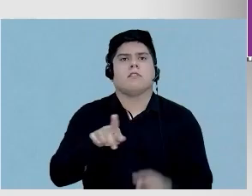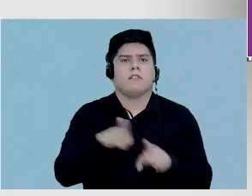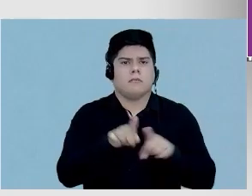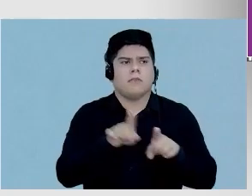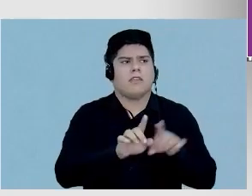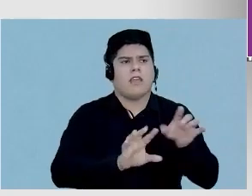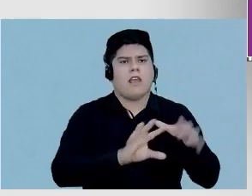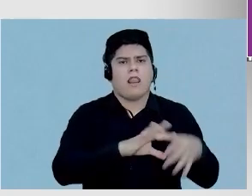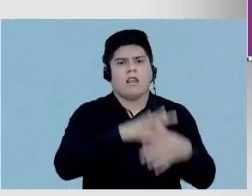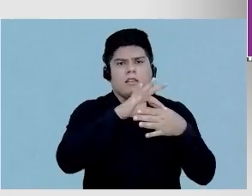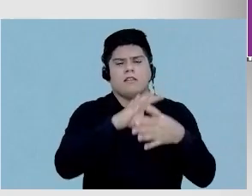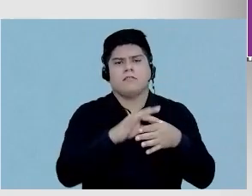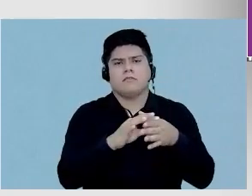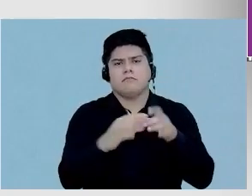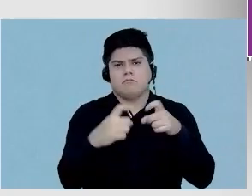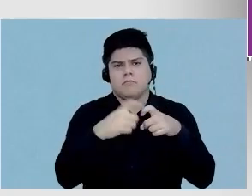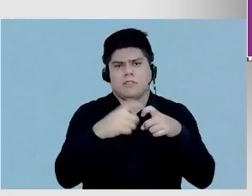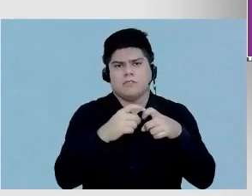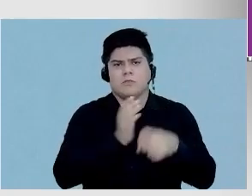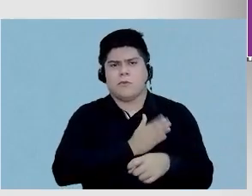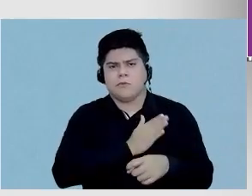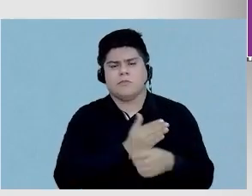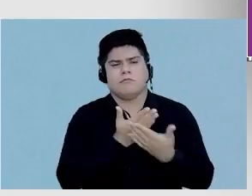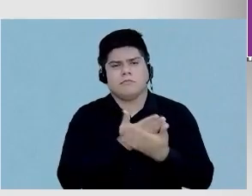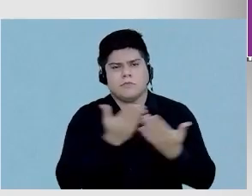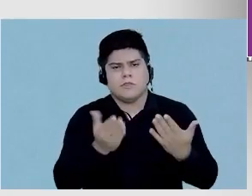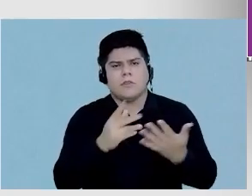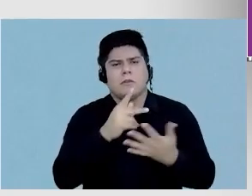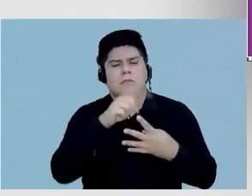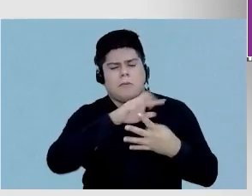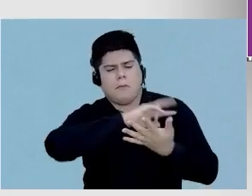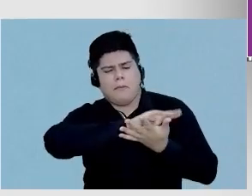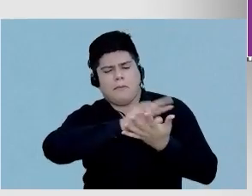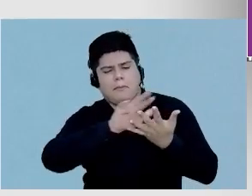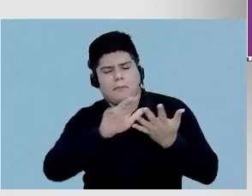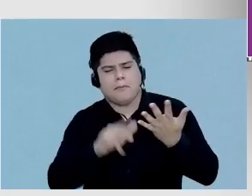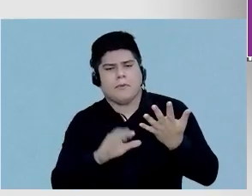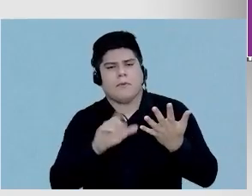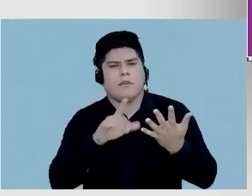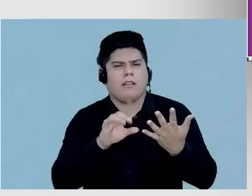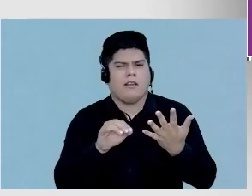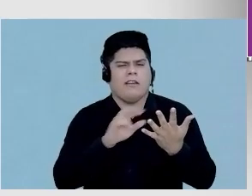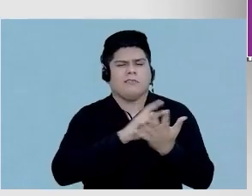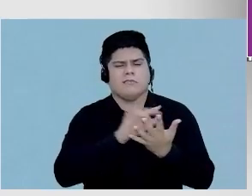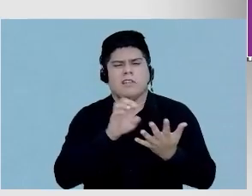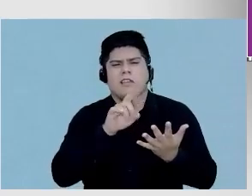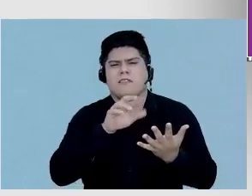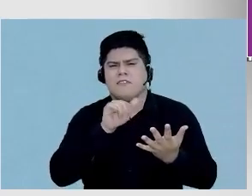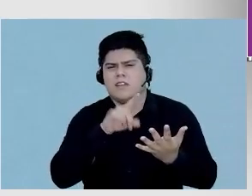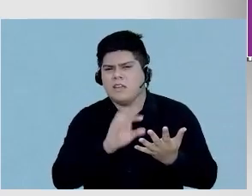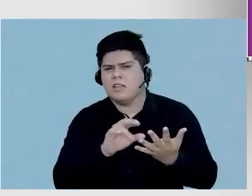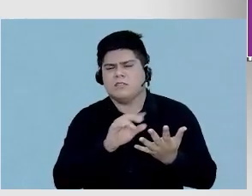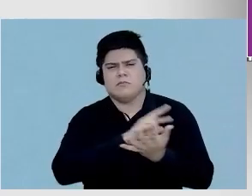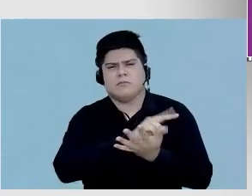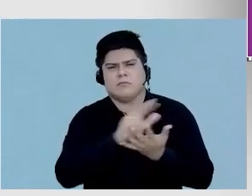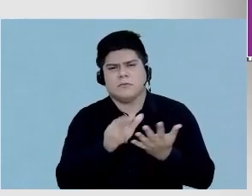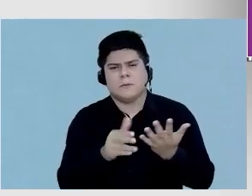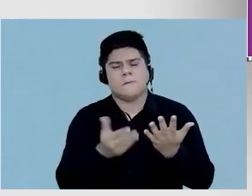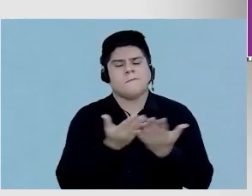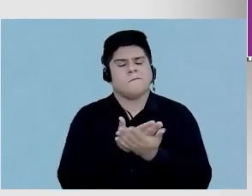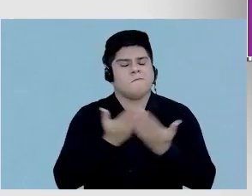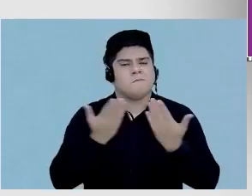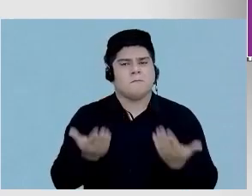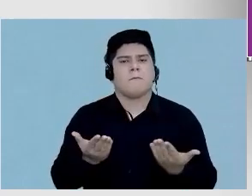que estão aqui hoje, né? O siciliano, doutor André Bocher, doutor Paulo Dutra. Doutor Cláudio Domênico, doutor Evandro Tinoco e doutor Fernando Rangel,